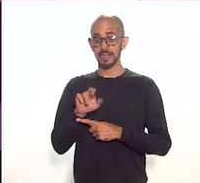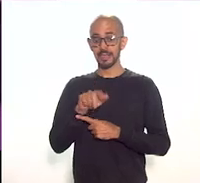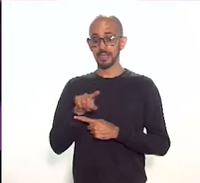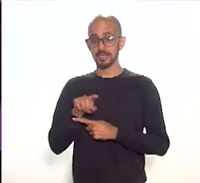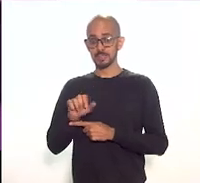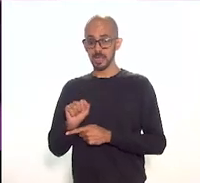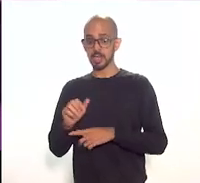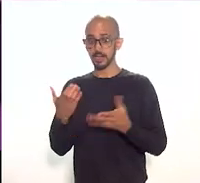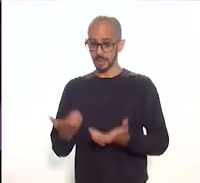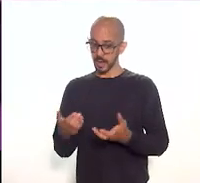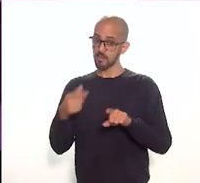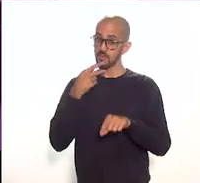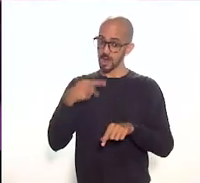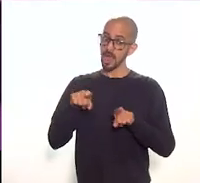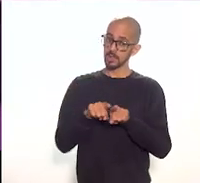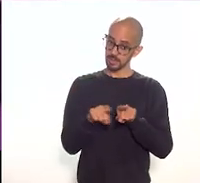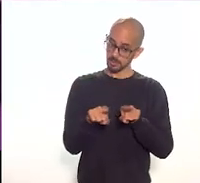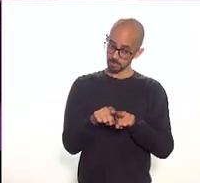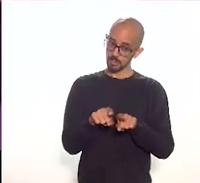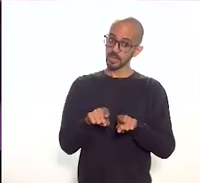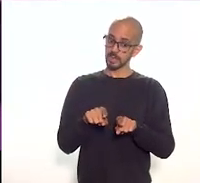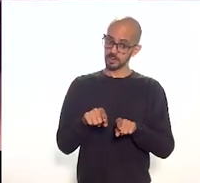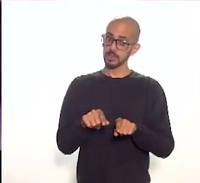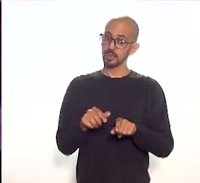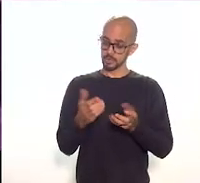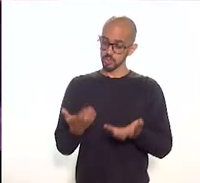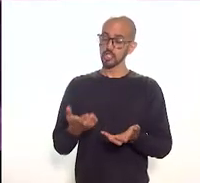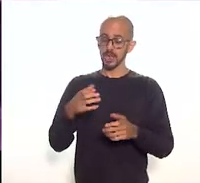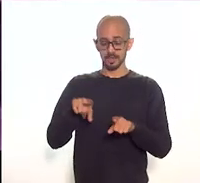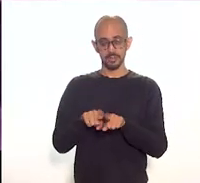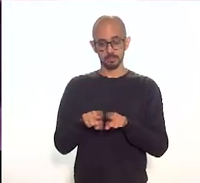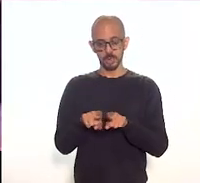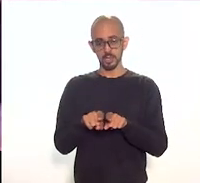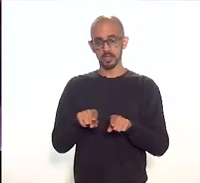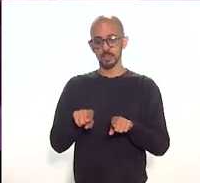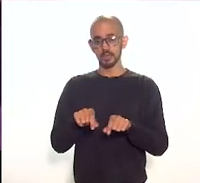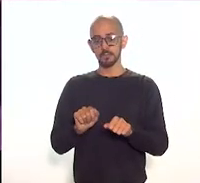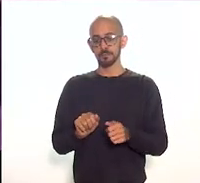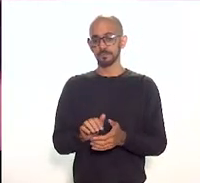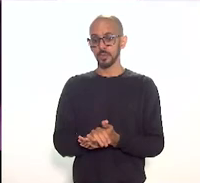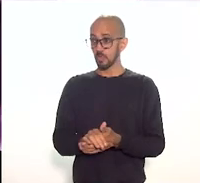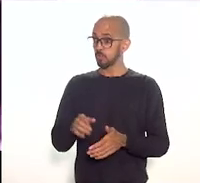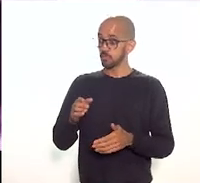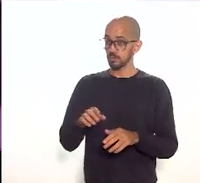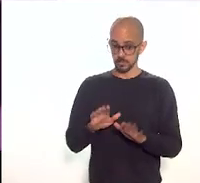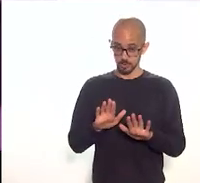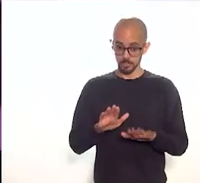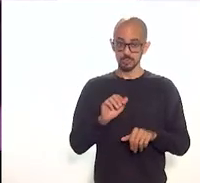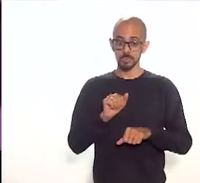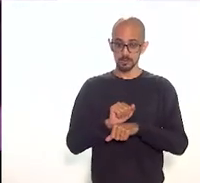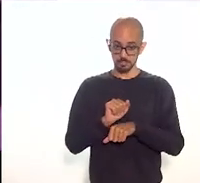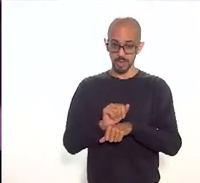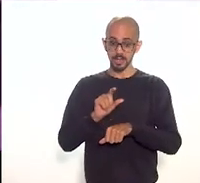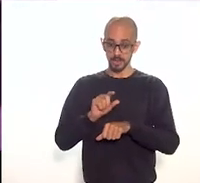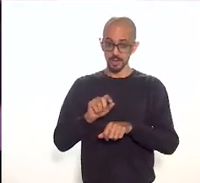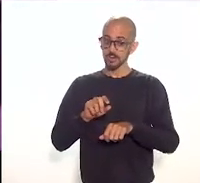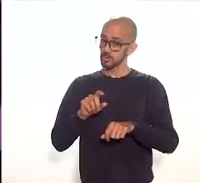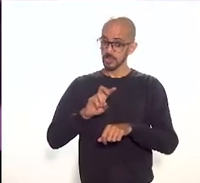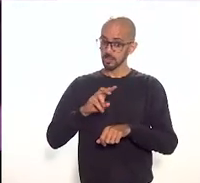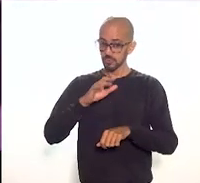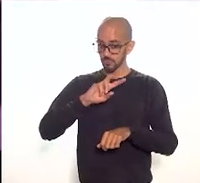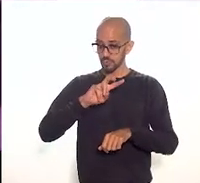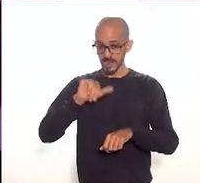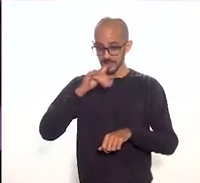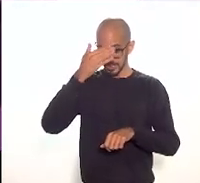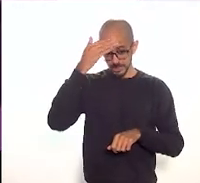já que é representante lá do legislativo e a Marta Niclaus não você está pode ficar certo que você não está sendo esquecida